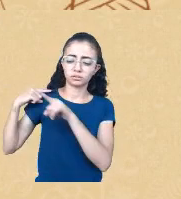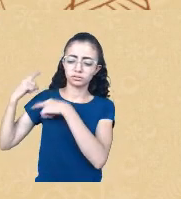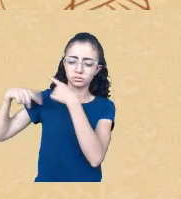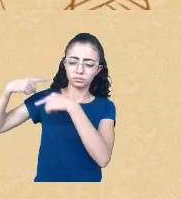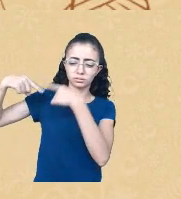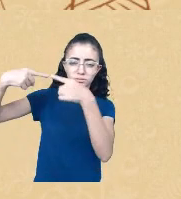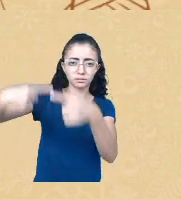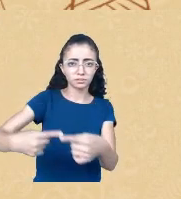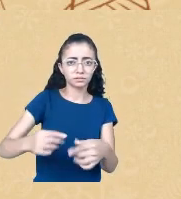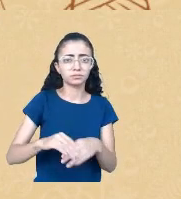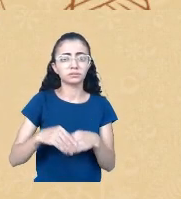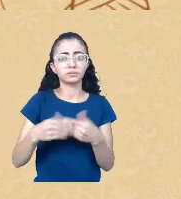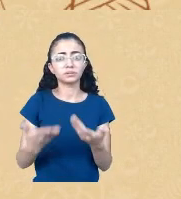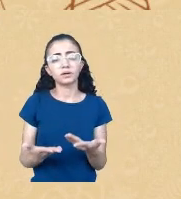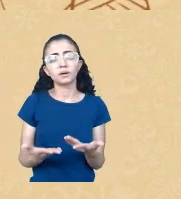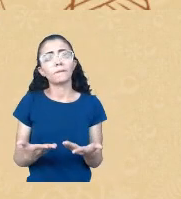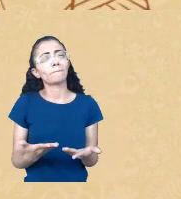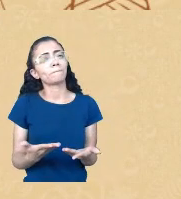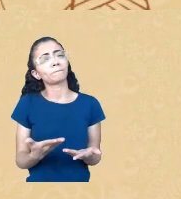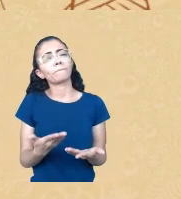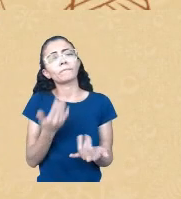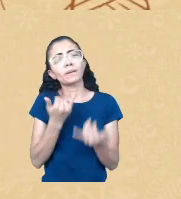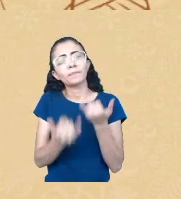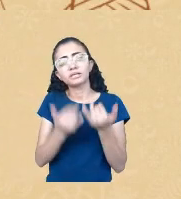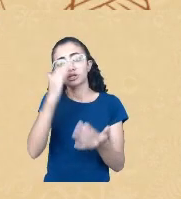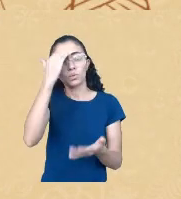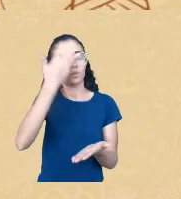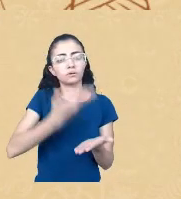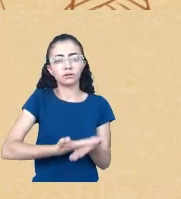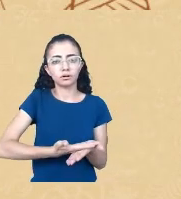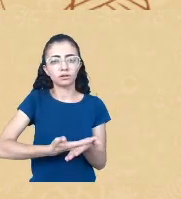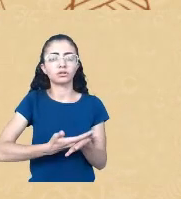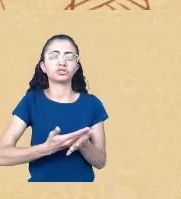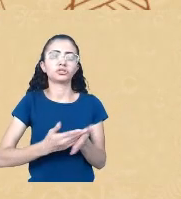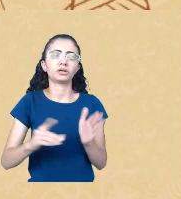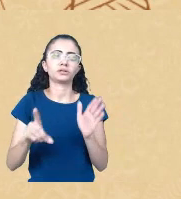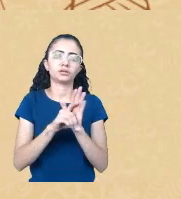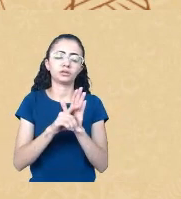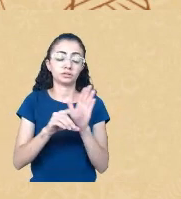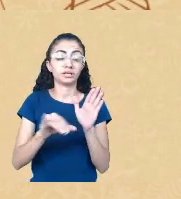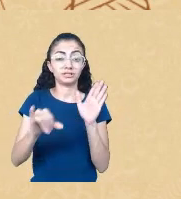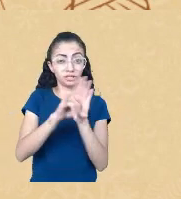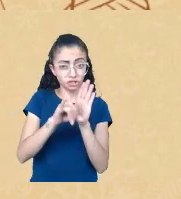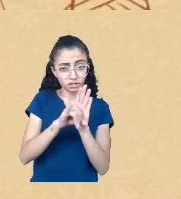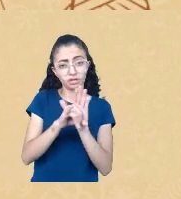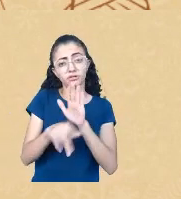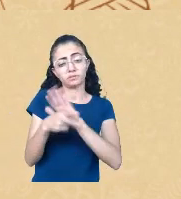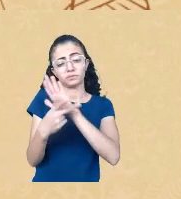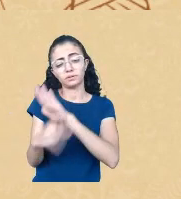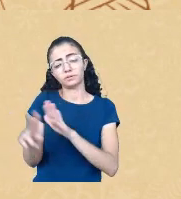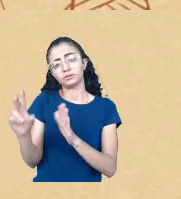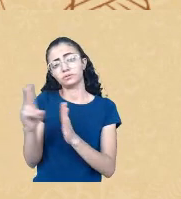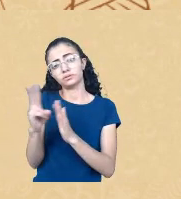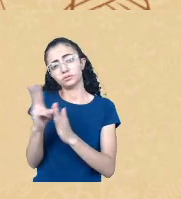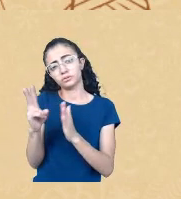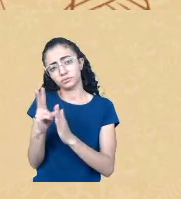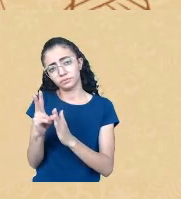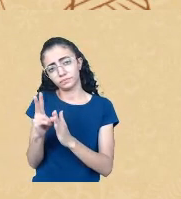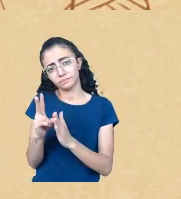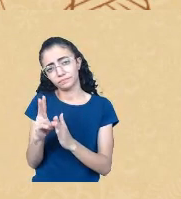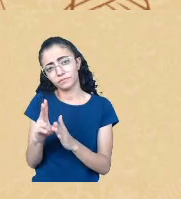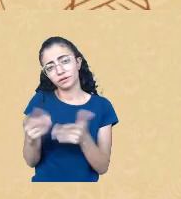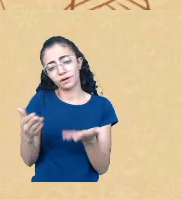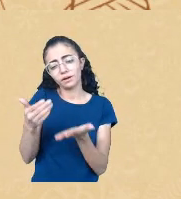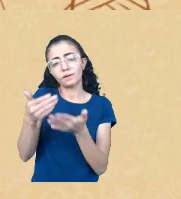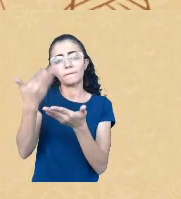tem um interesse político muito profundo nas nossas terras e aí seguindo então só em